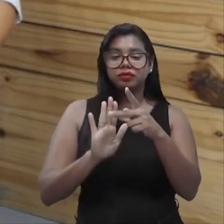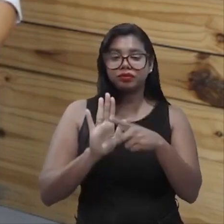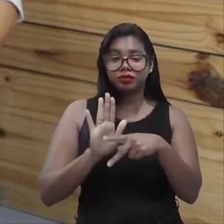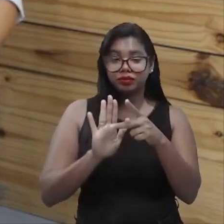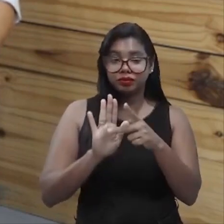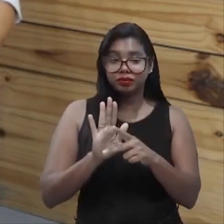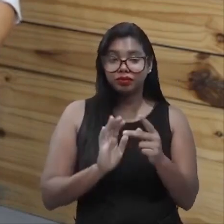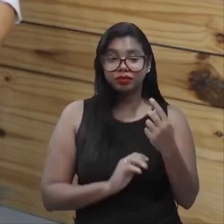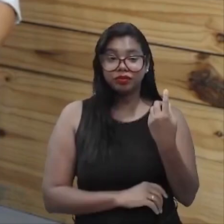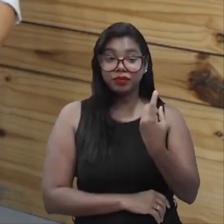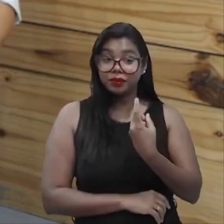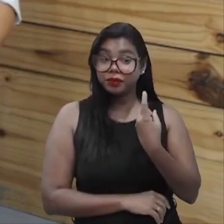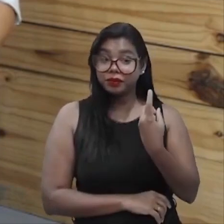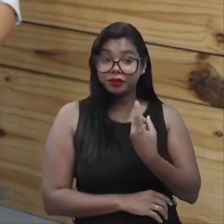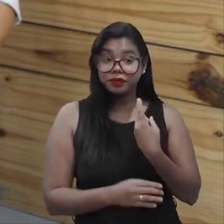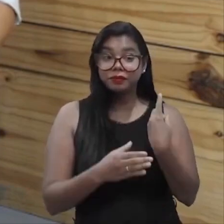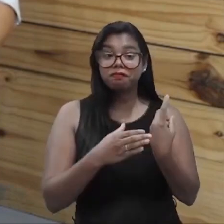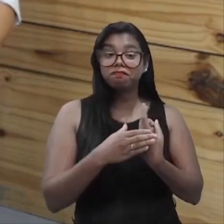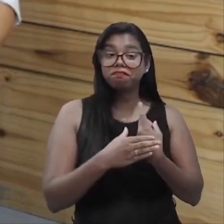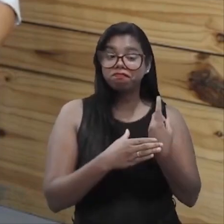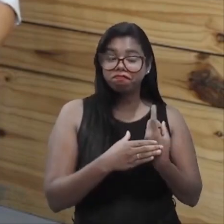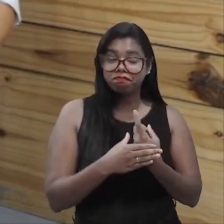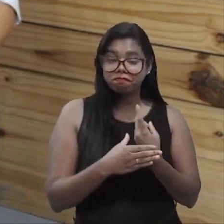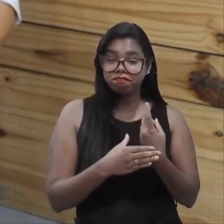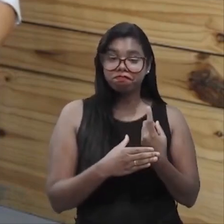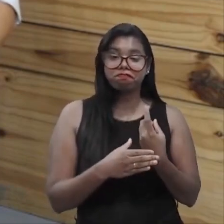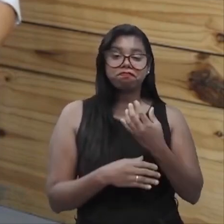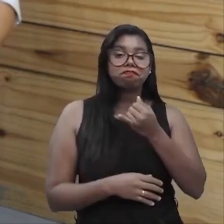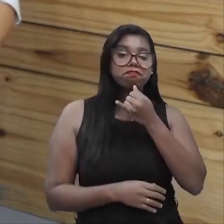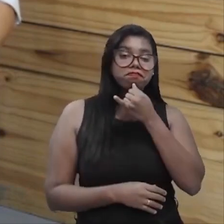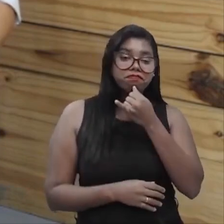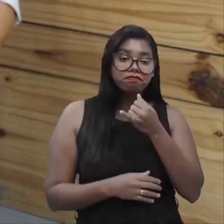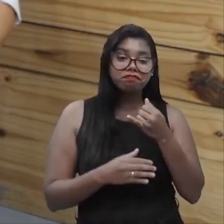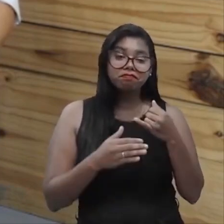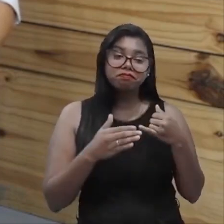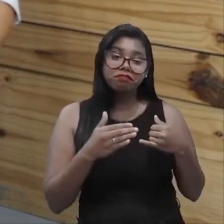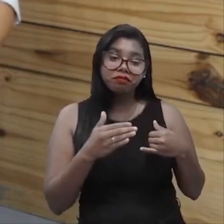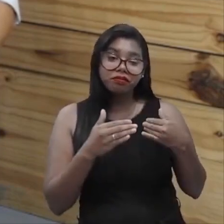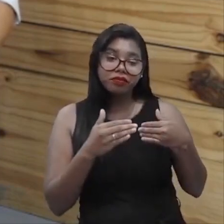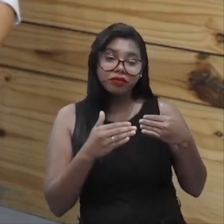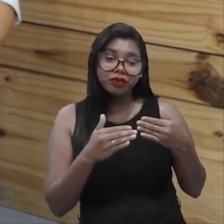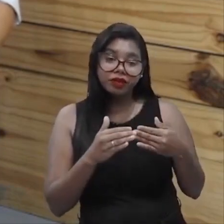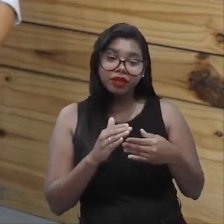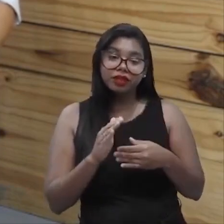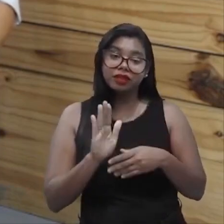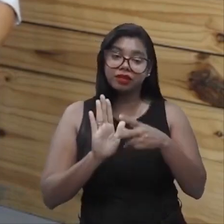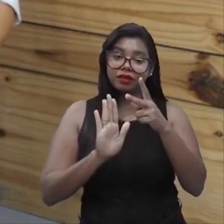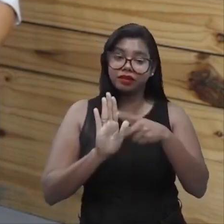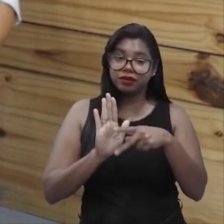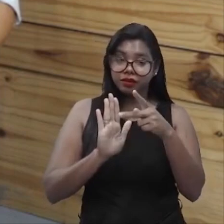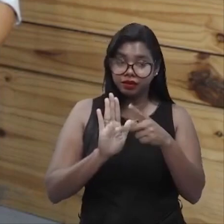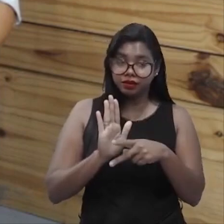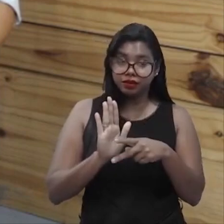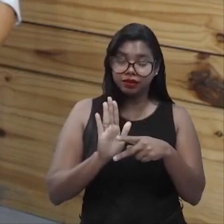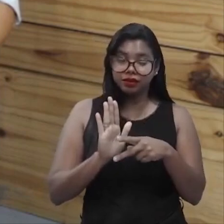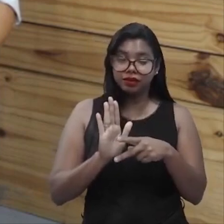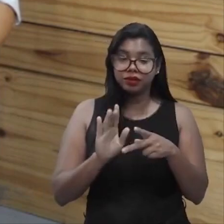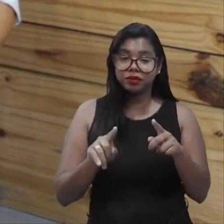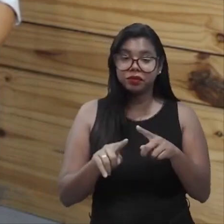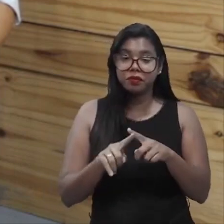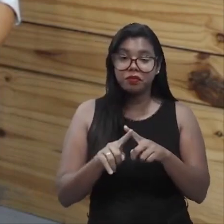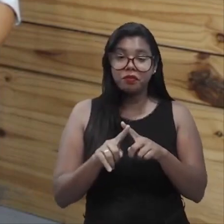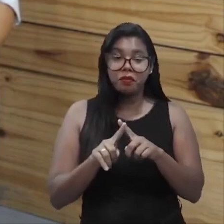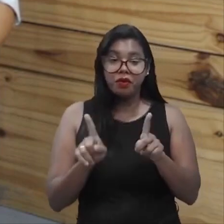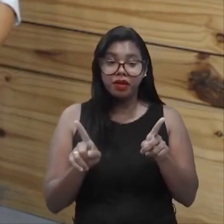provavelmente, ele pode até dar alguns passos num projeto de uma grandiosidade dessa, mas